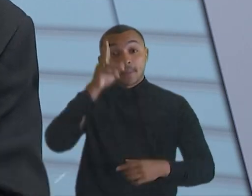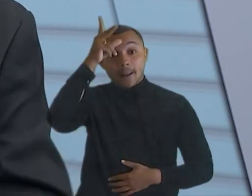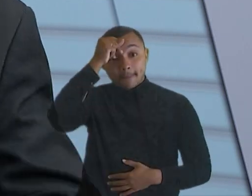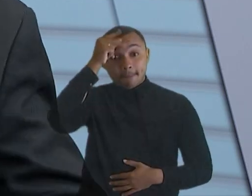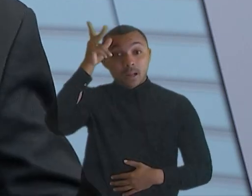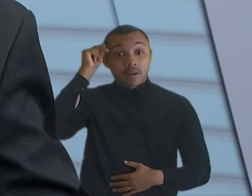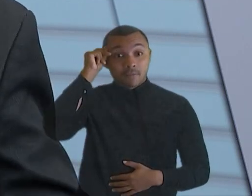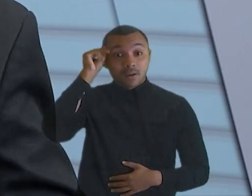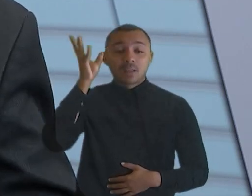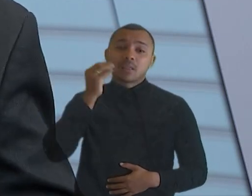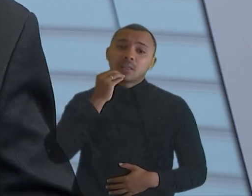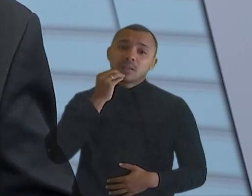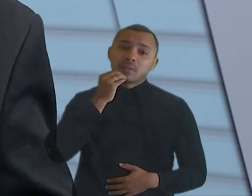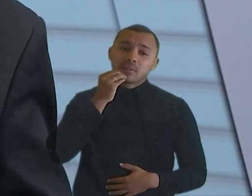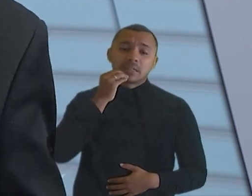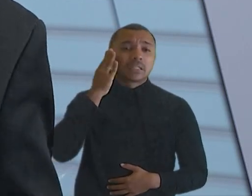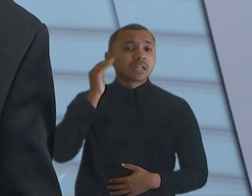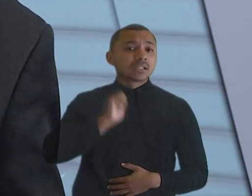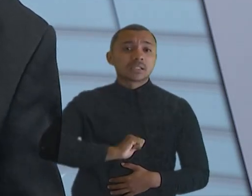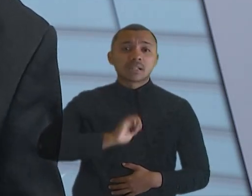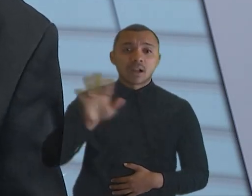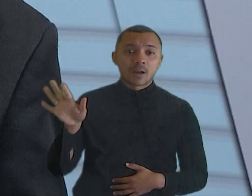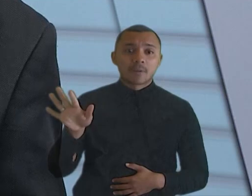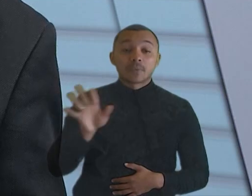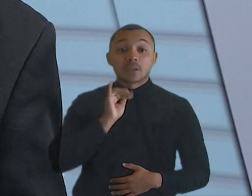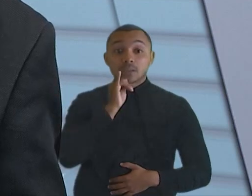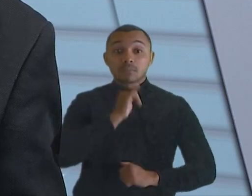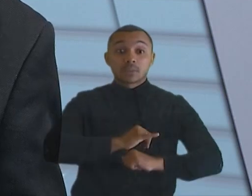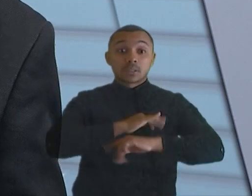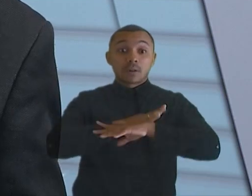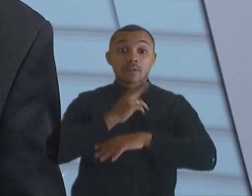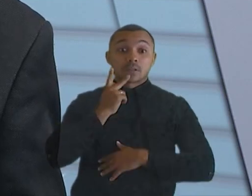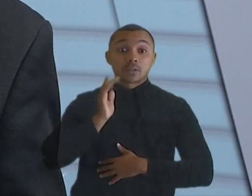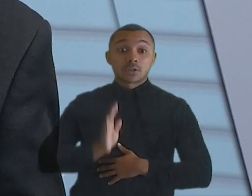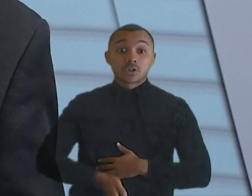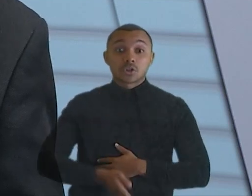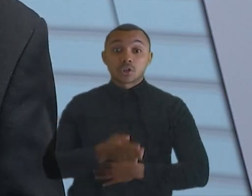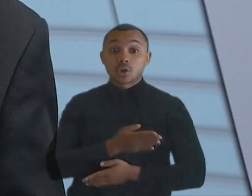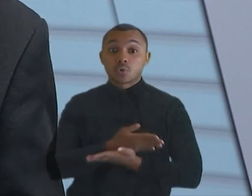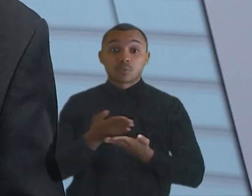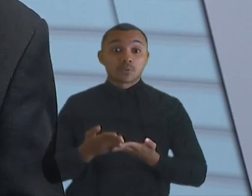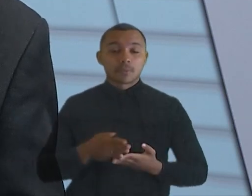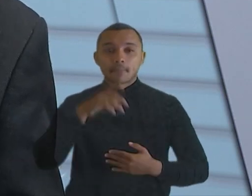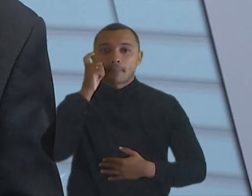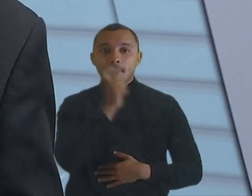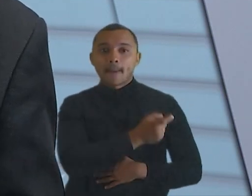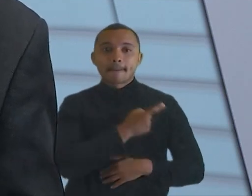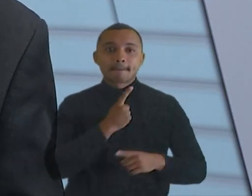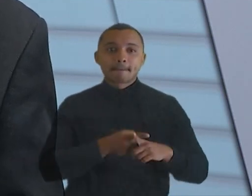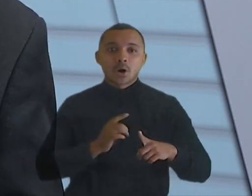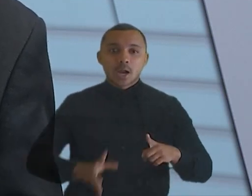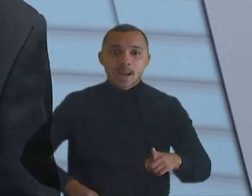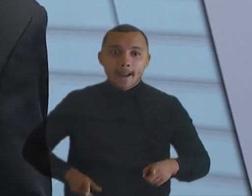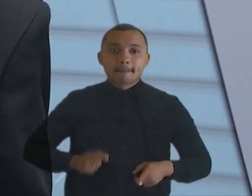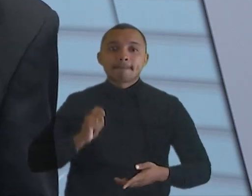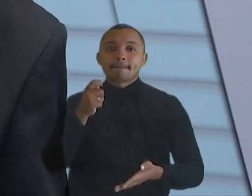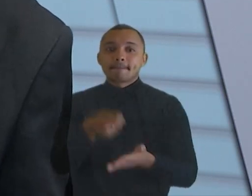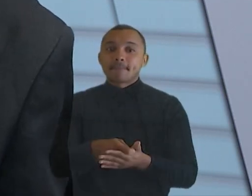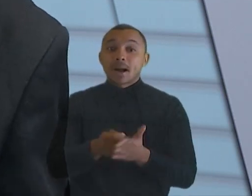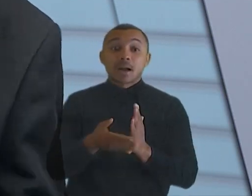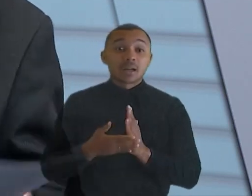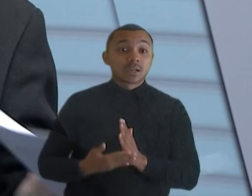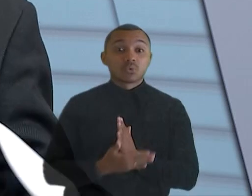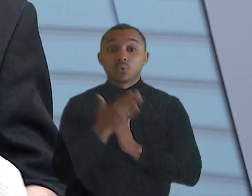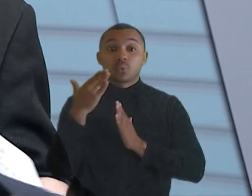analisar a possibilidade de gasto. O Fortaleza, por exemplo, fez um réveillon, achei muito interessante, é os cachês foram todos pagos pela iniciativa privada.